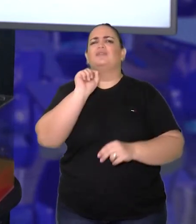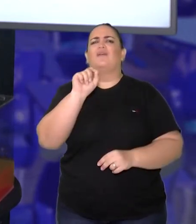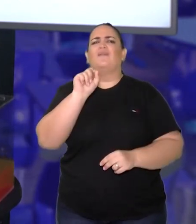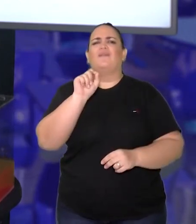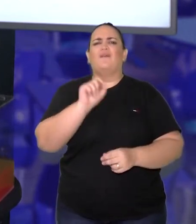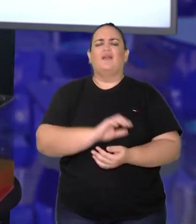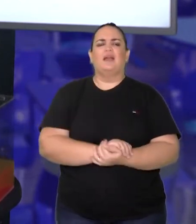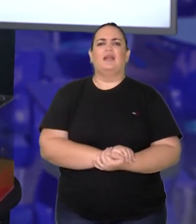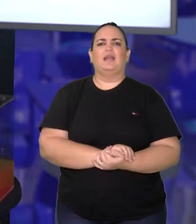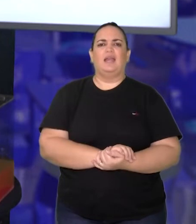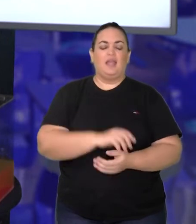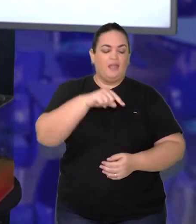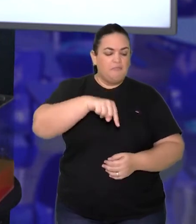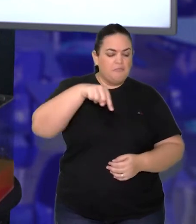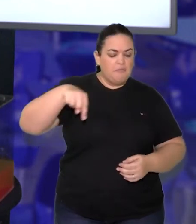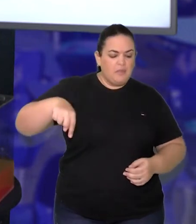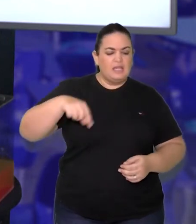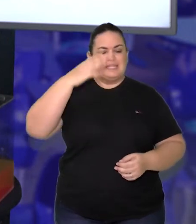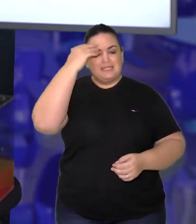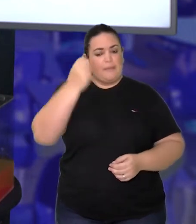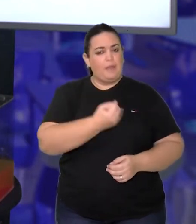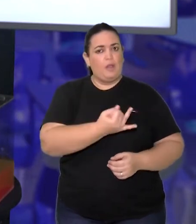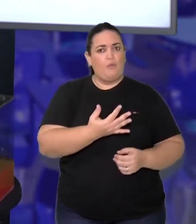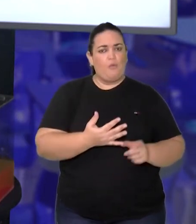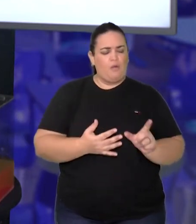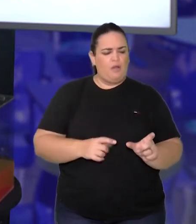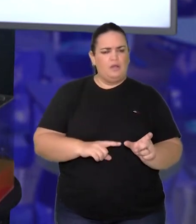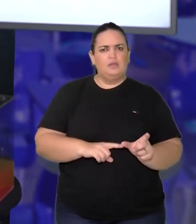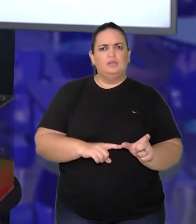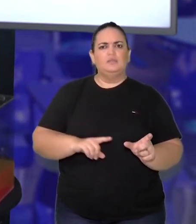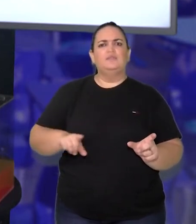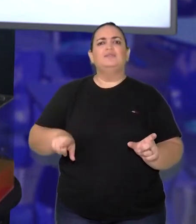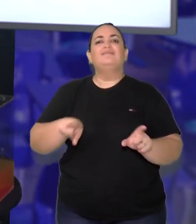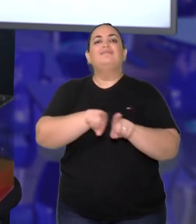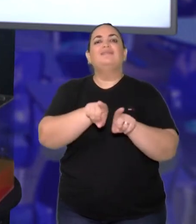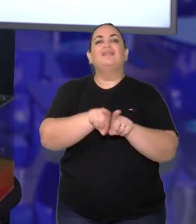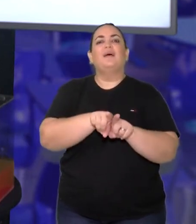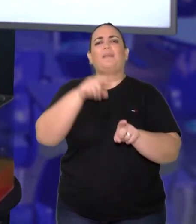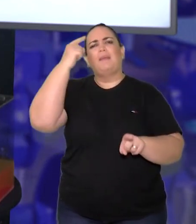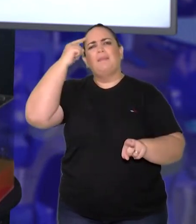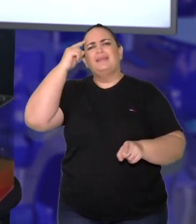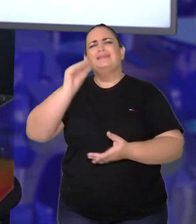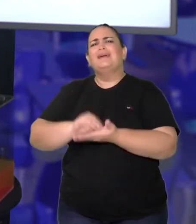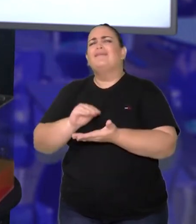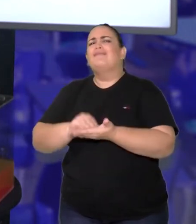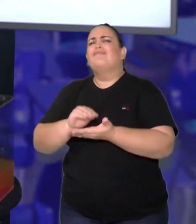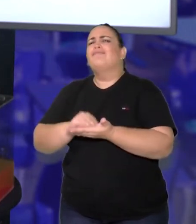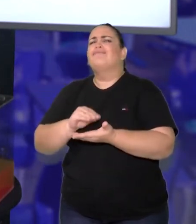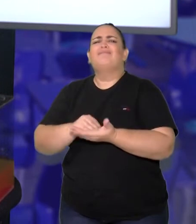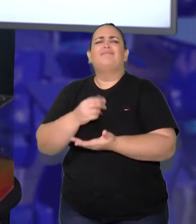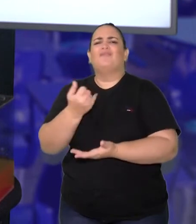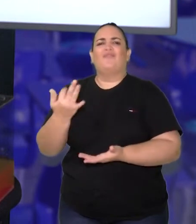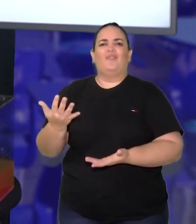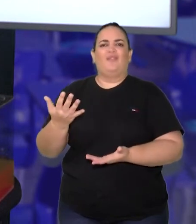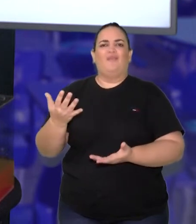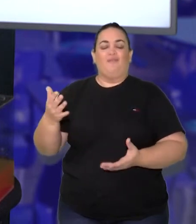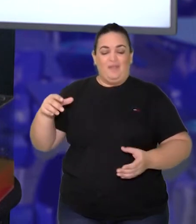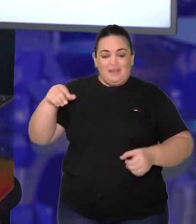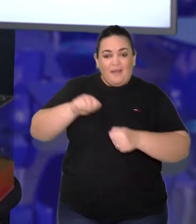referência o que já tem na imagem e verificar a ideia do que falta para a gente fazer o preenchimento dessa figura.